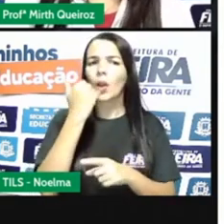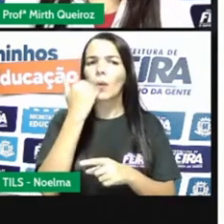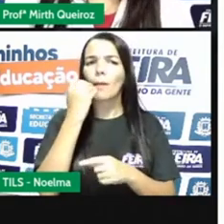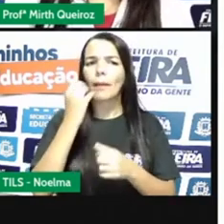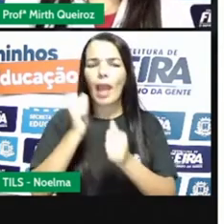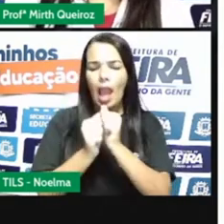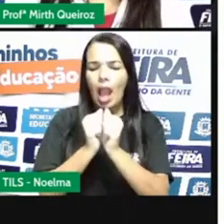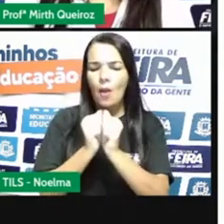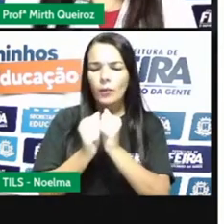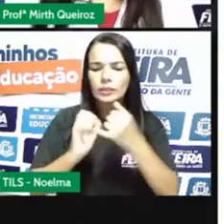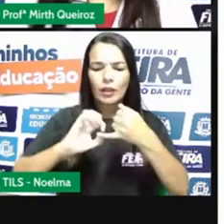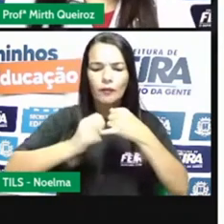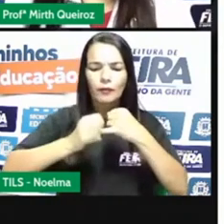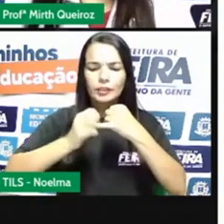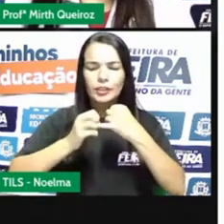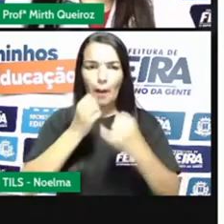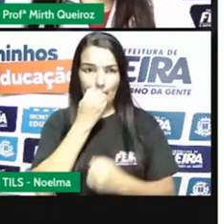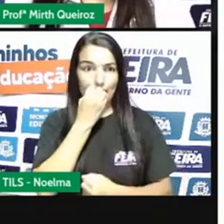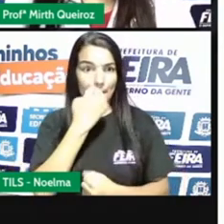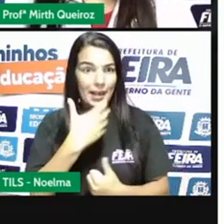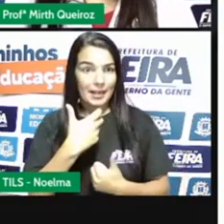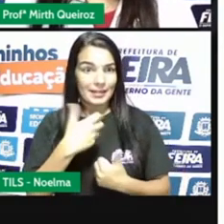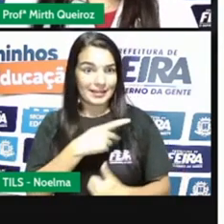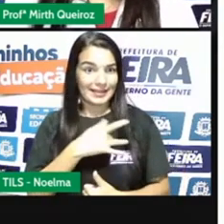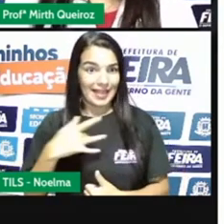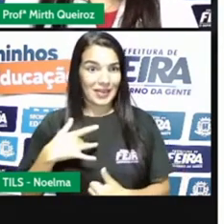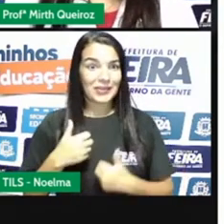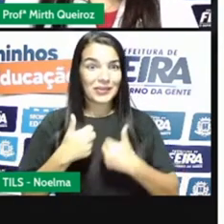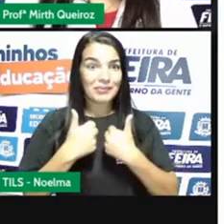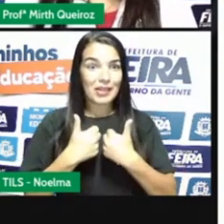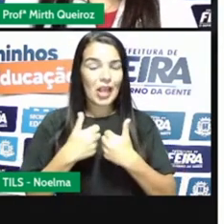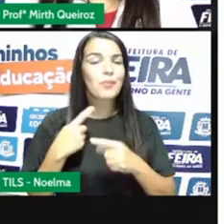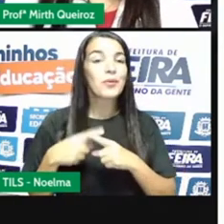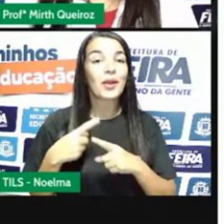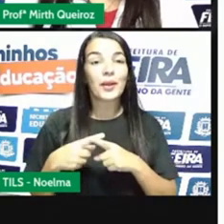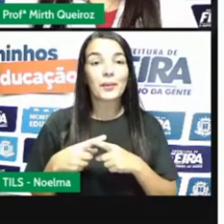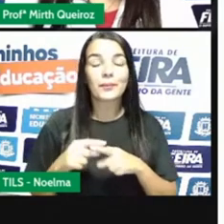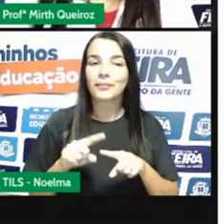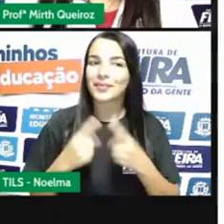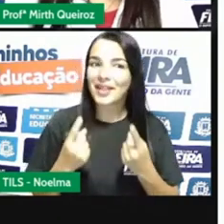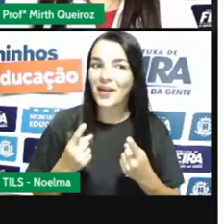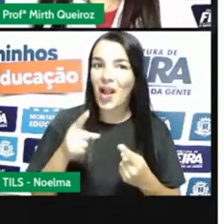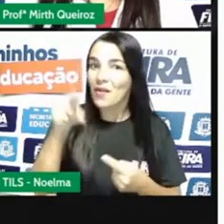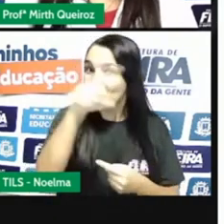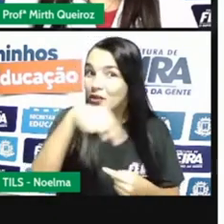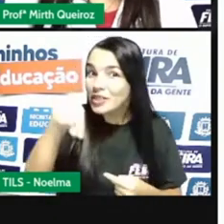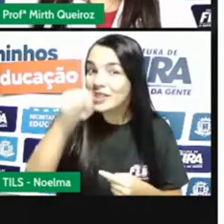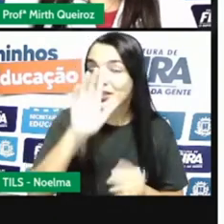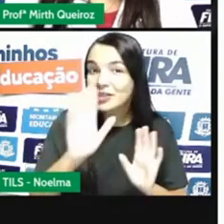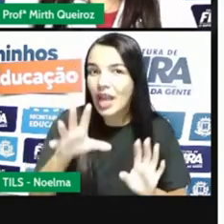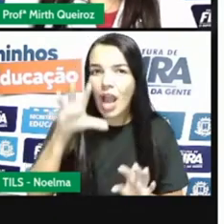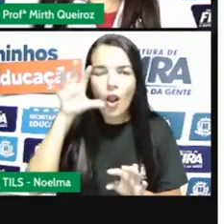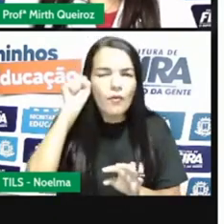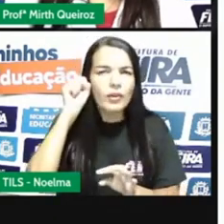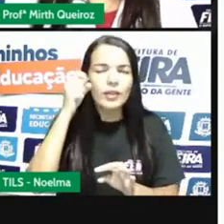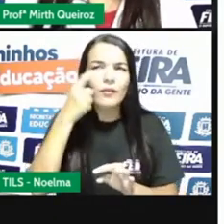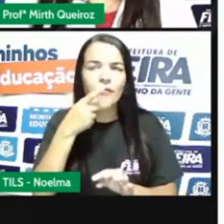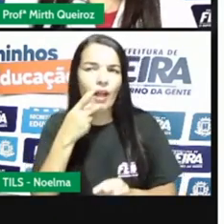feijão faz bem? Você já ouviu falar que o prato típico do brasileiro é a refeição ideal?